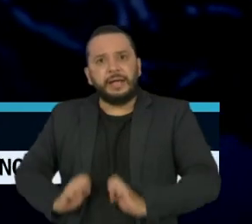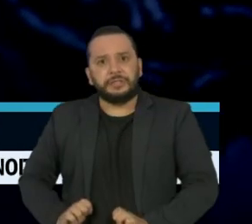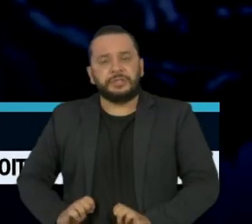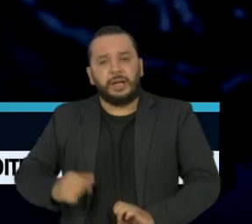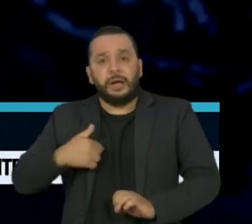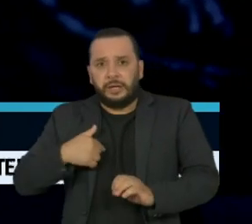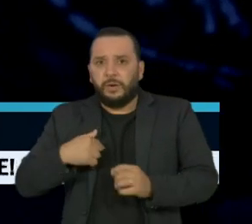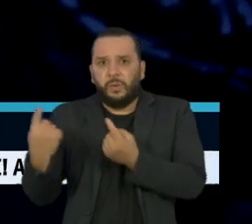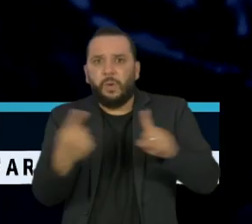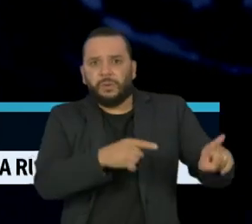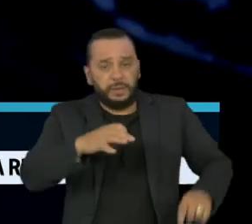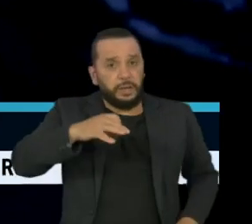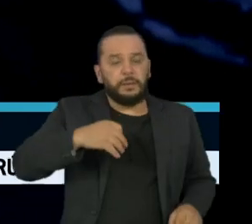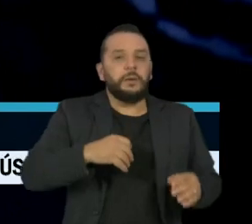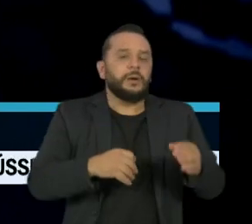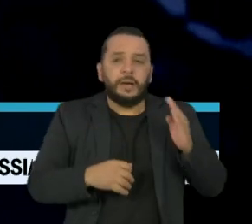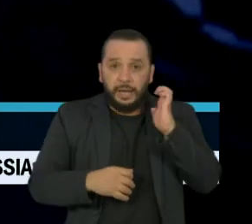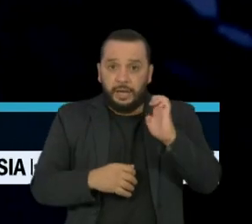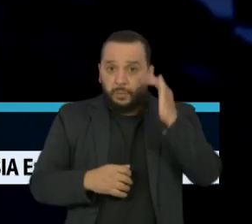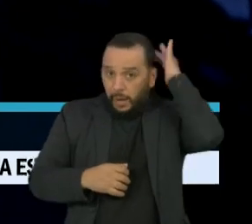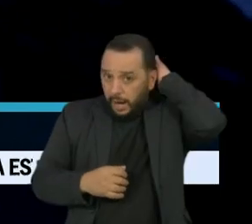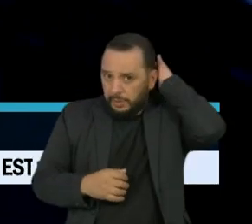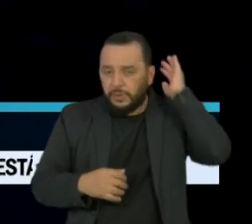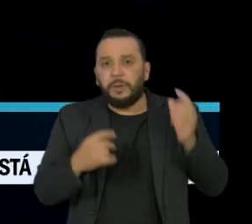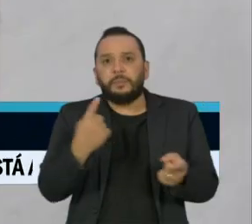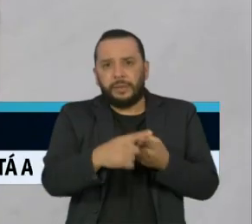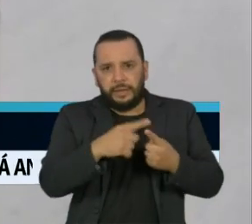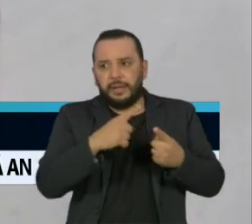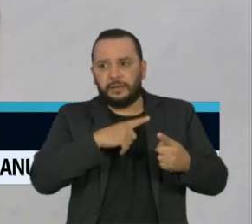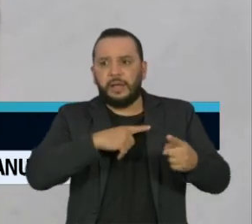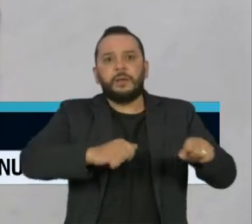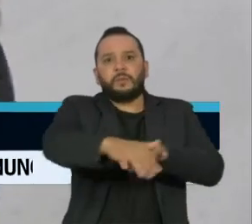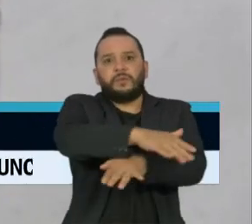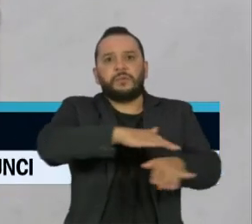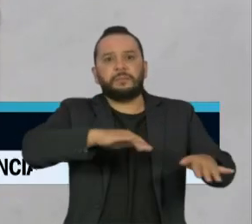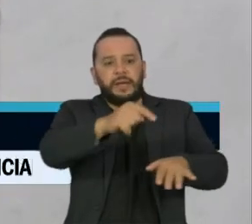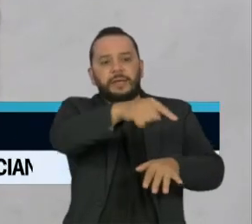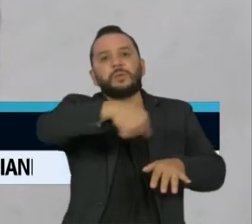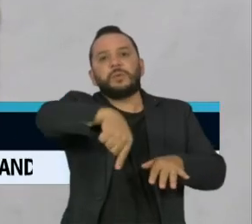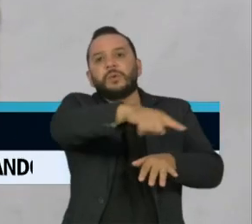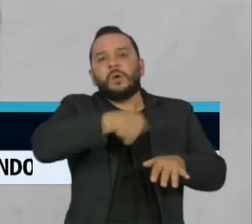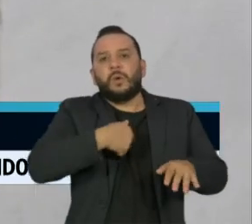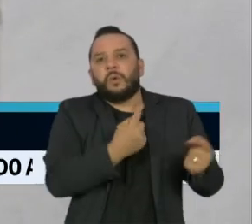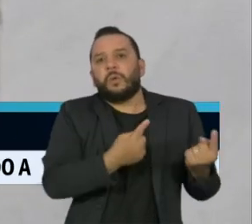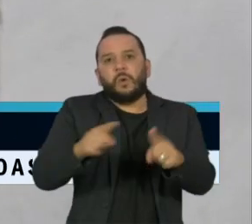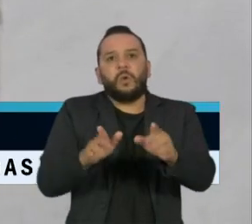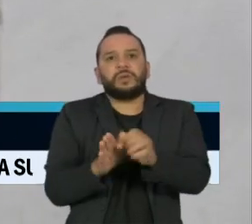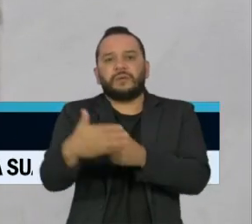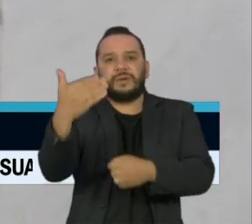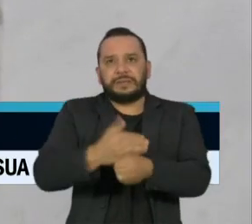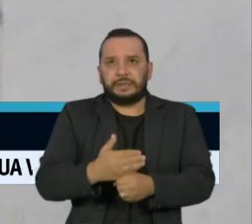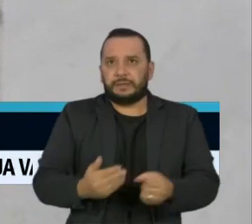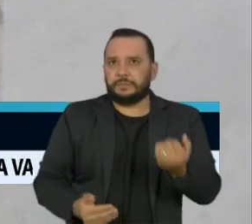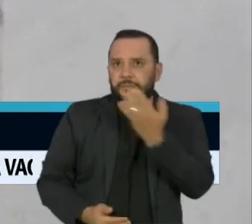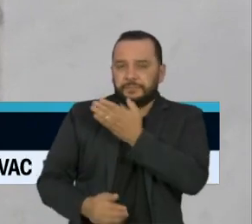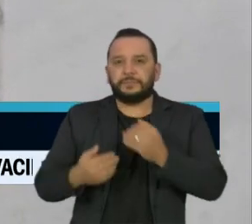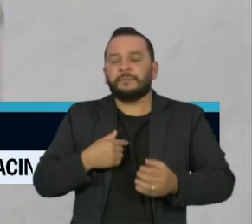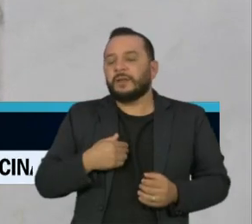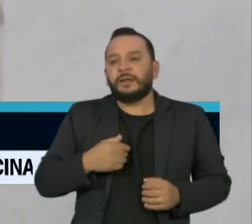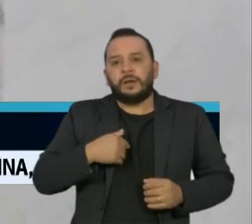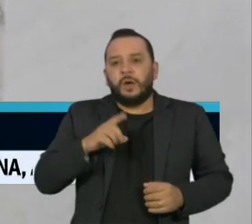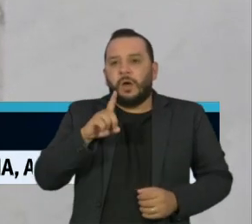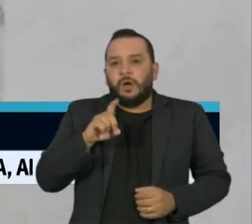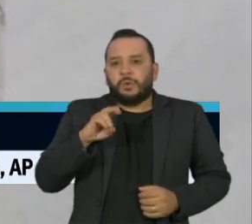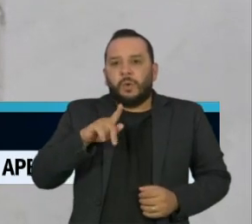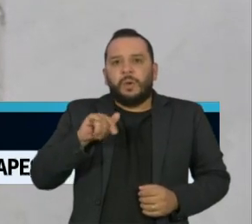sobre supostos integrantes do movimento antifascista. Em depoimento prestado à Justiça Paulista, o deputado estadual Douglas